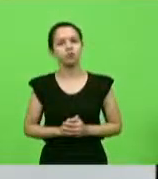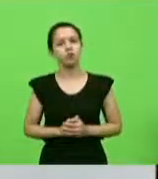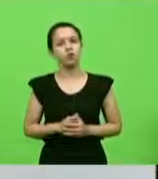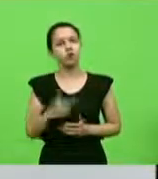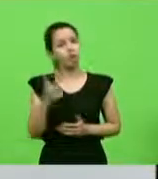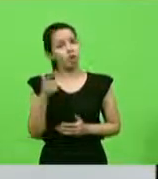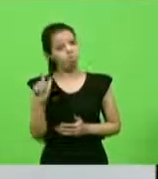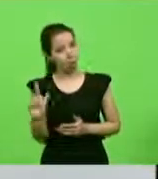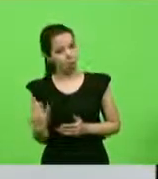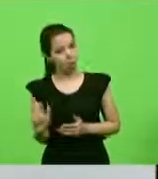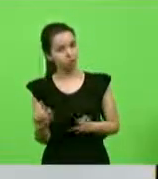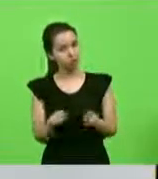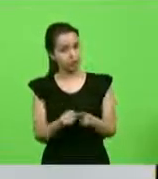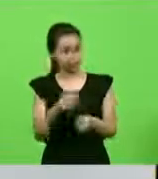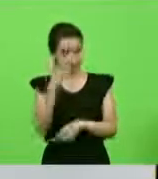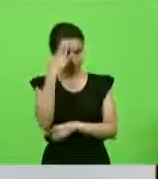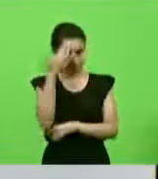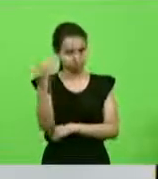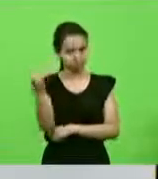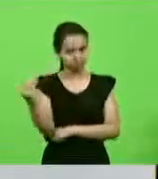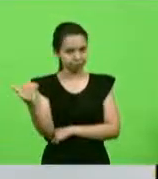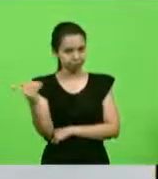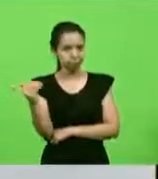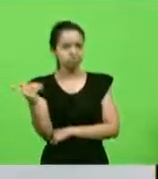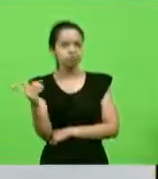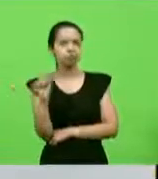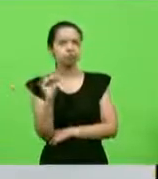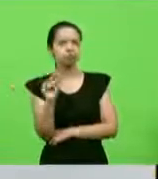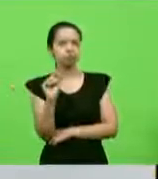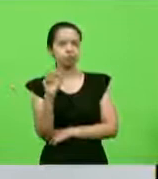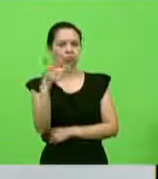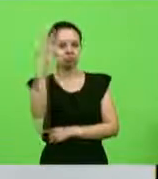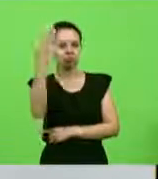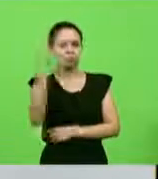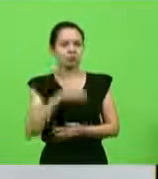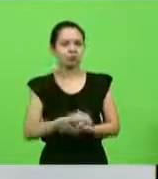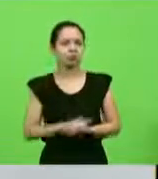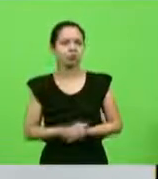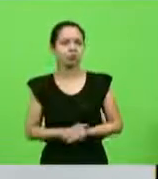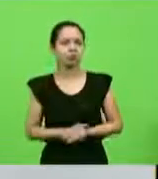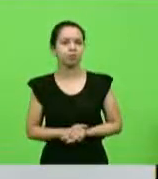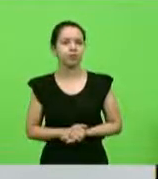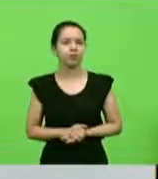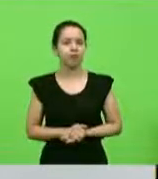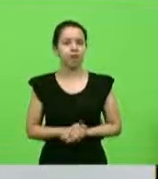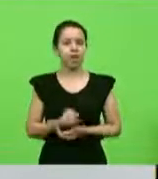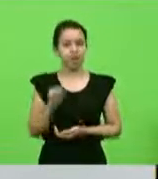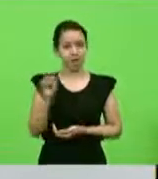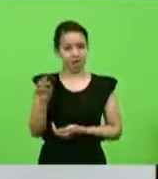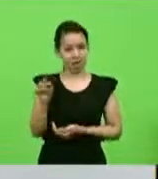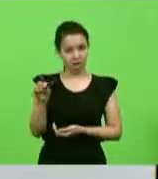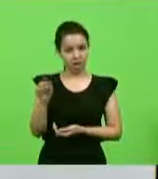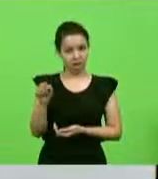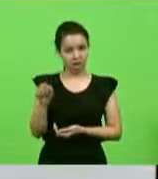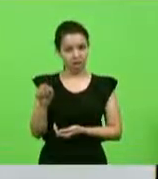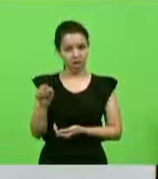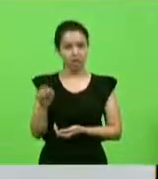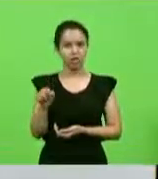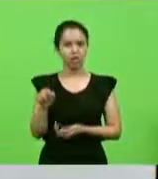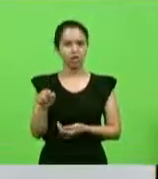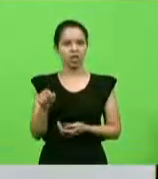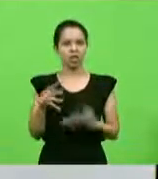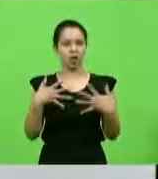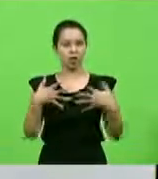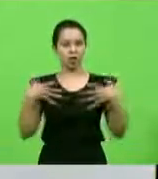ficou contente, famoso, é que ele mesmo se autocondecorou. Eu